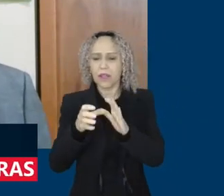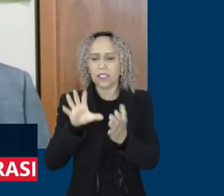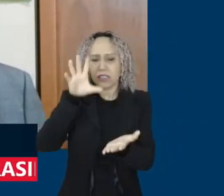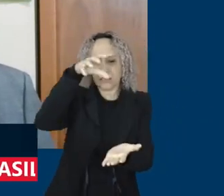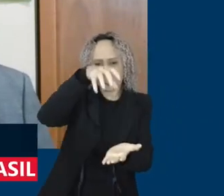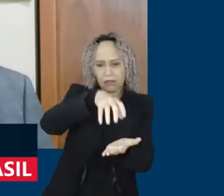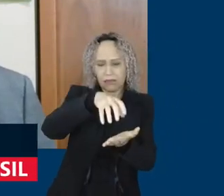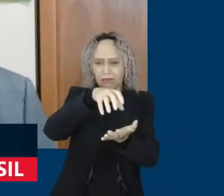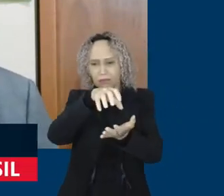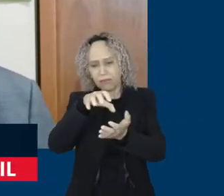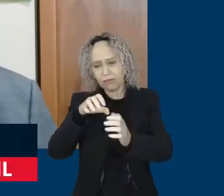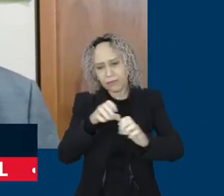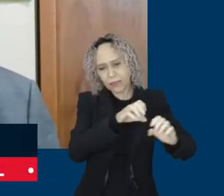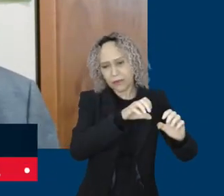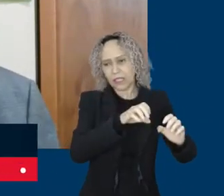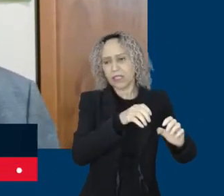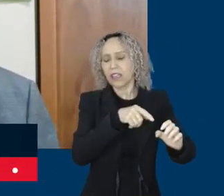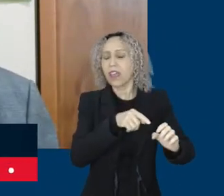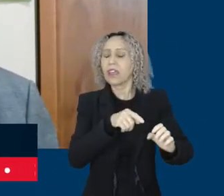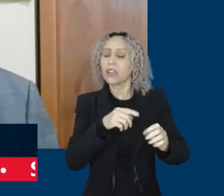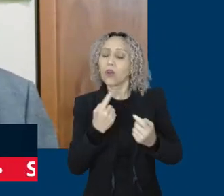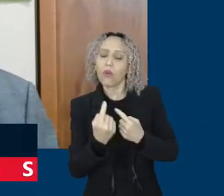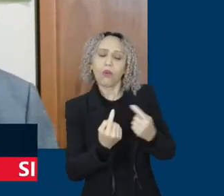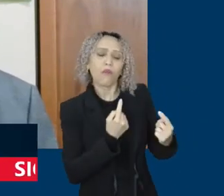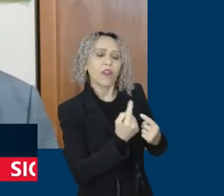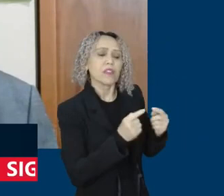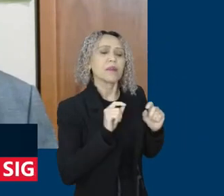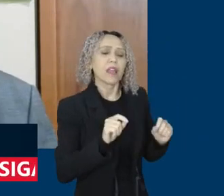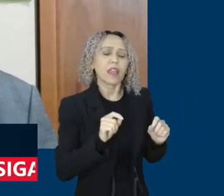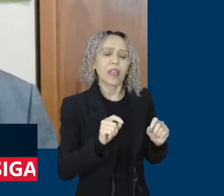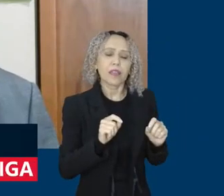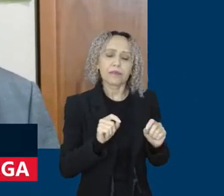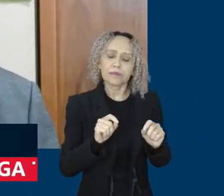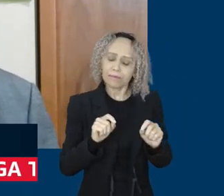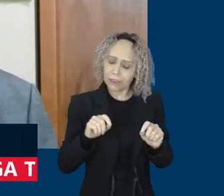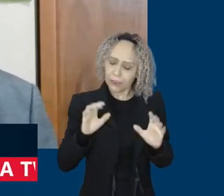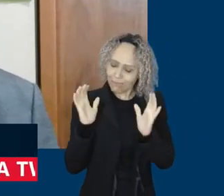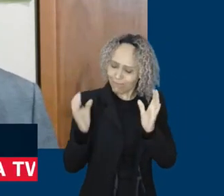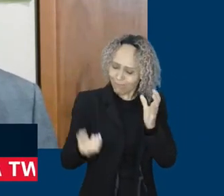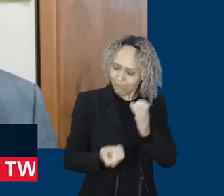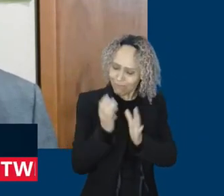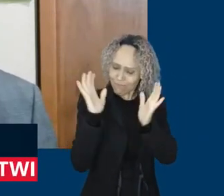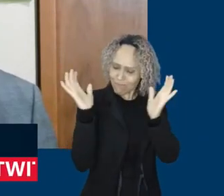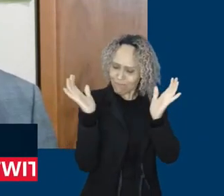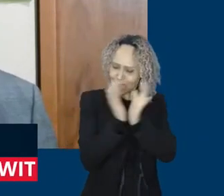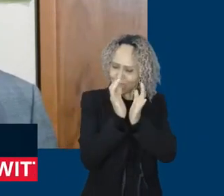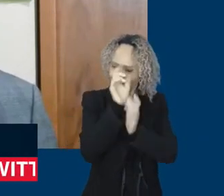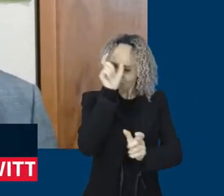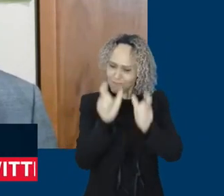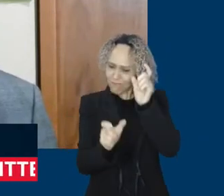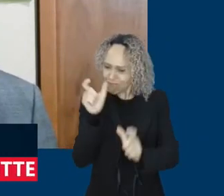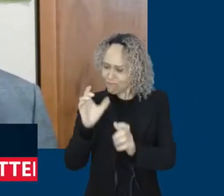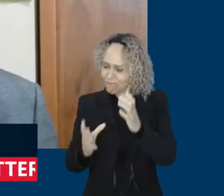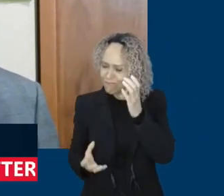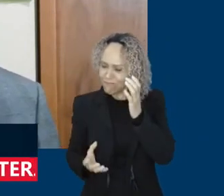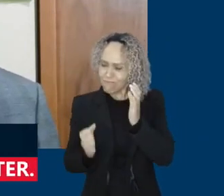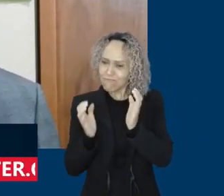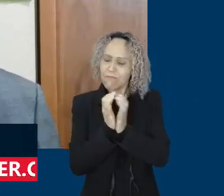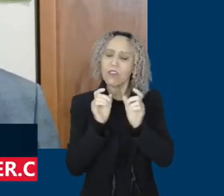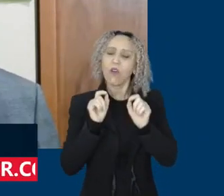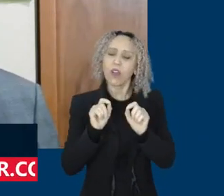frente em defesa da democracia. Não pode sair dessa CPMI